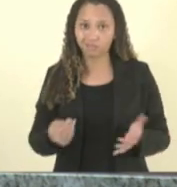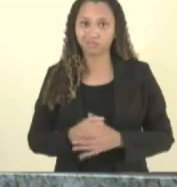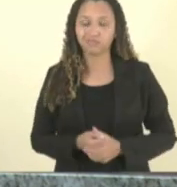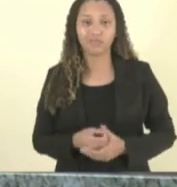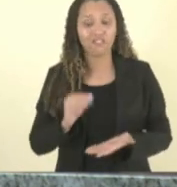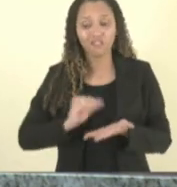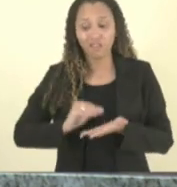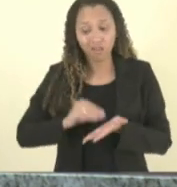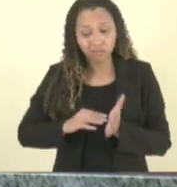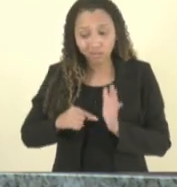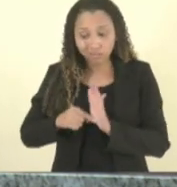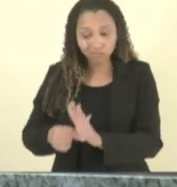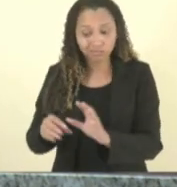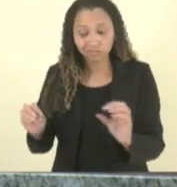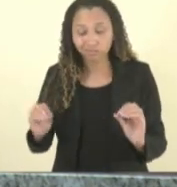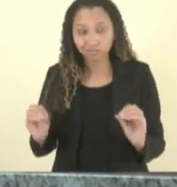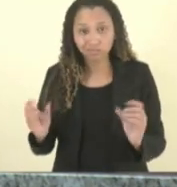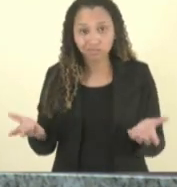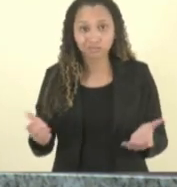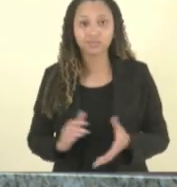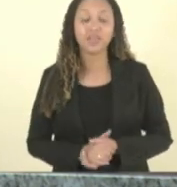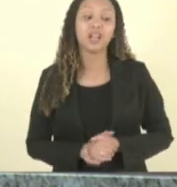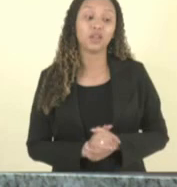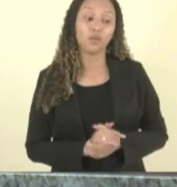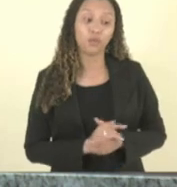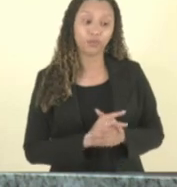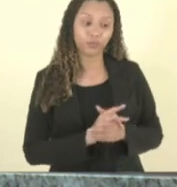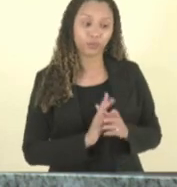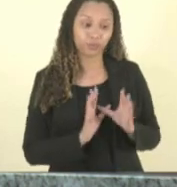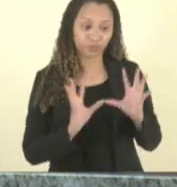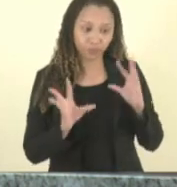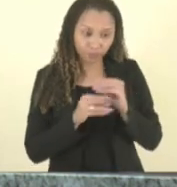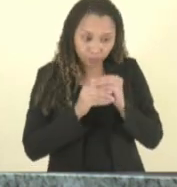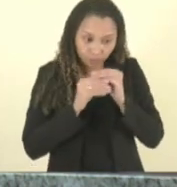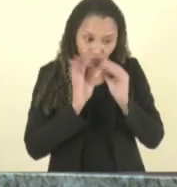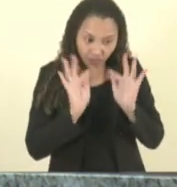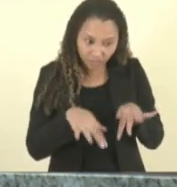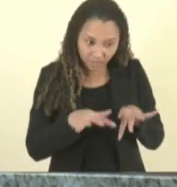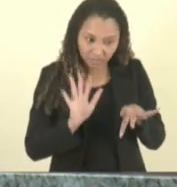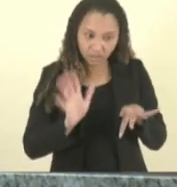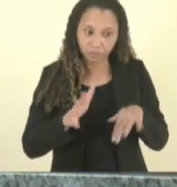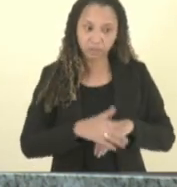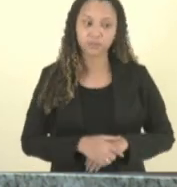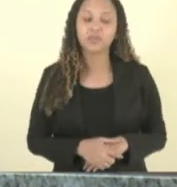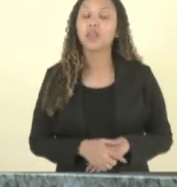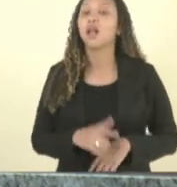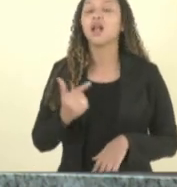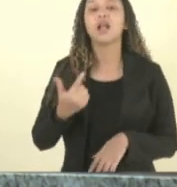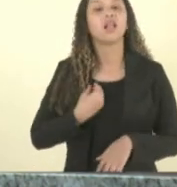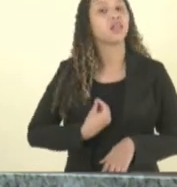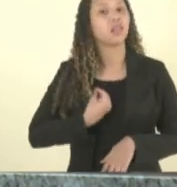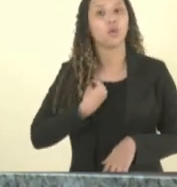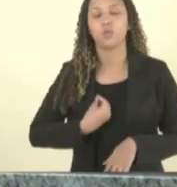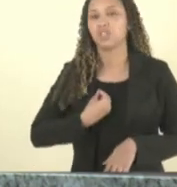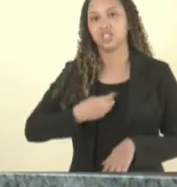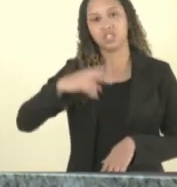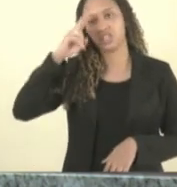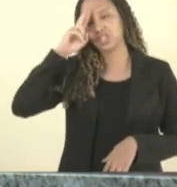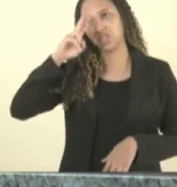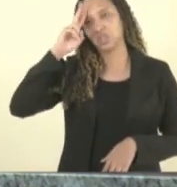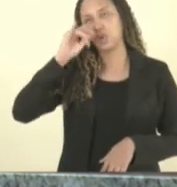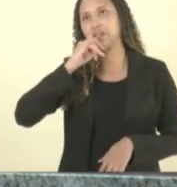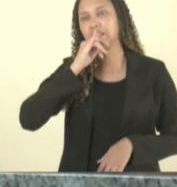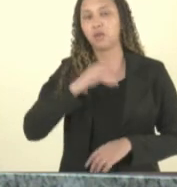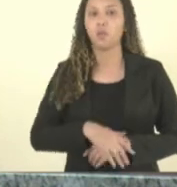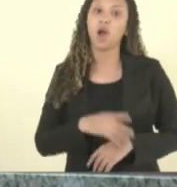outro só para finalizar é outro detalhe não existe essa história não meu